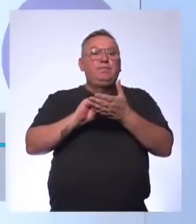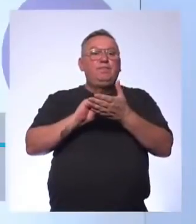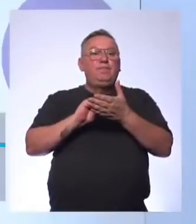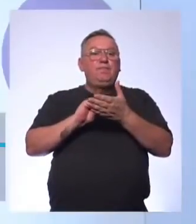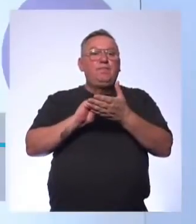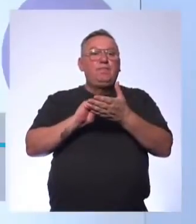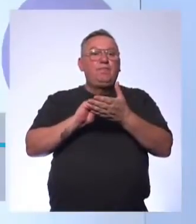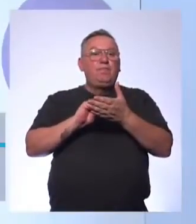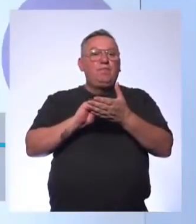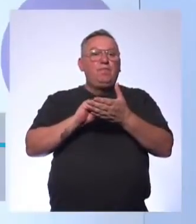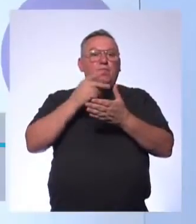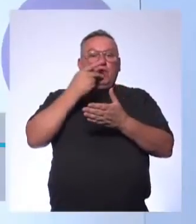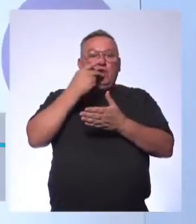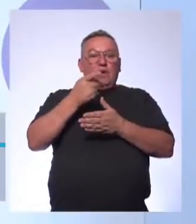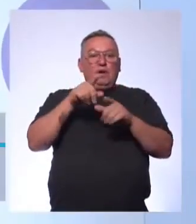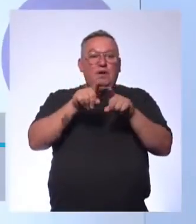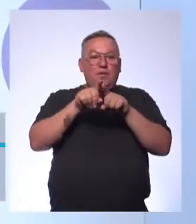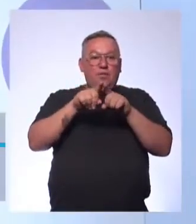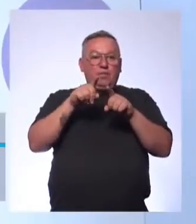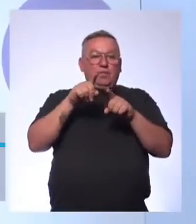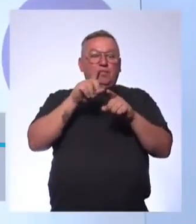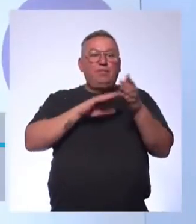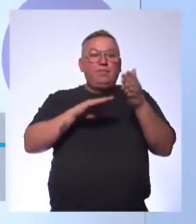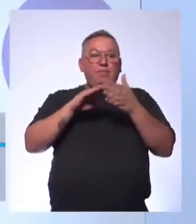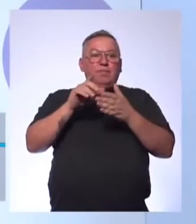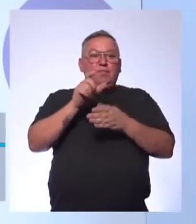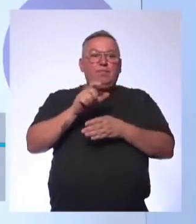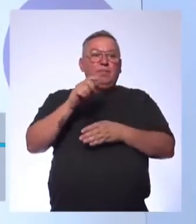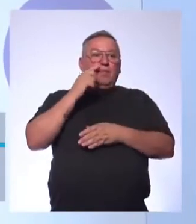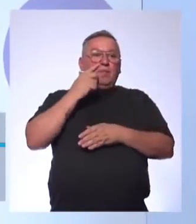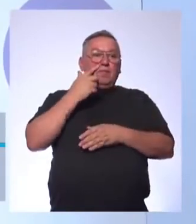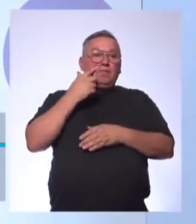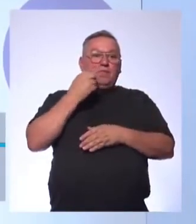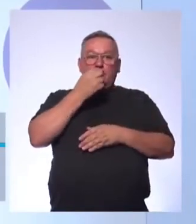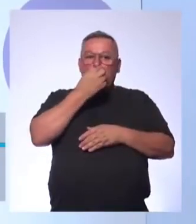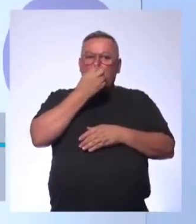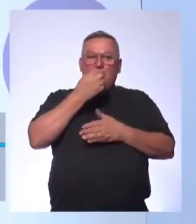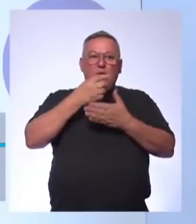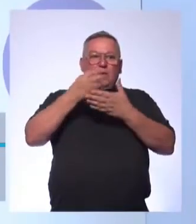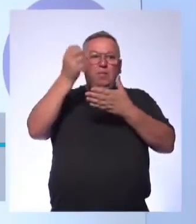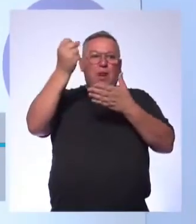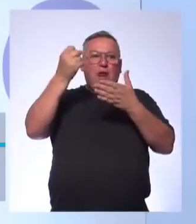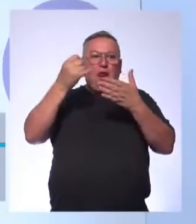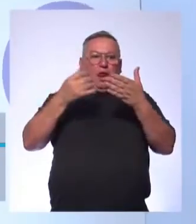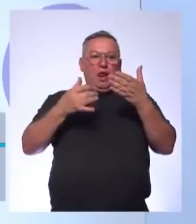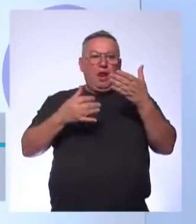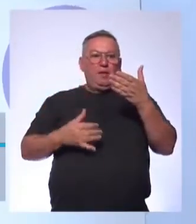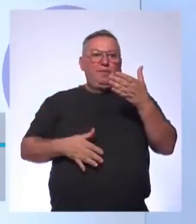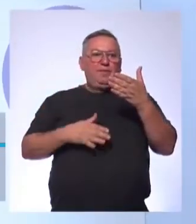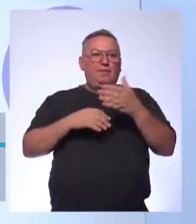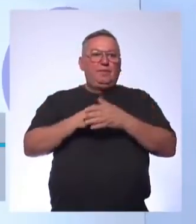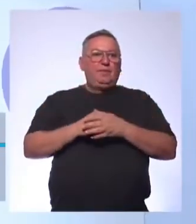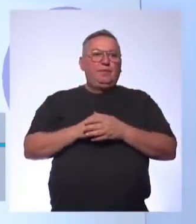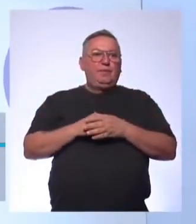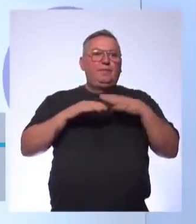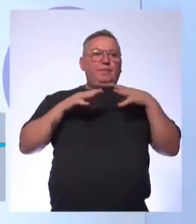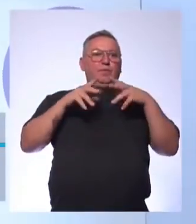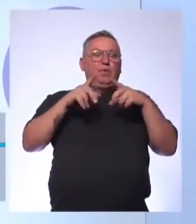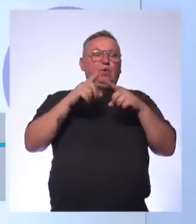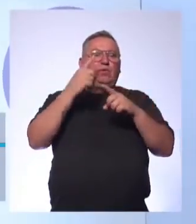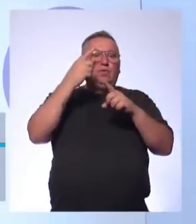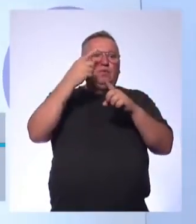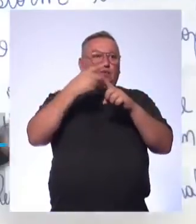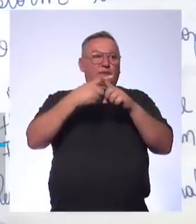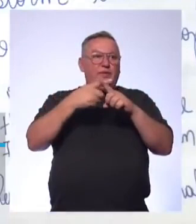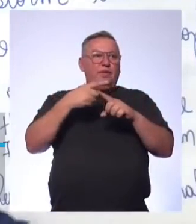Antônia Você esqueceu de falar pra eles Pra colocarem todas as palavras de uma vez? Aí o pessoal começa Natural, natural, natural, natural Não Coloquem todas de uma